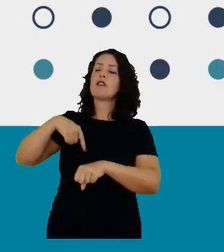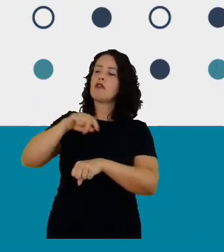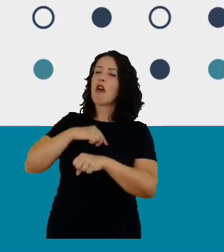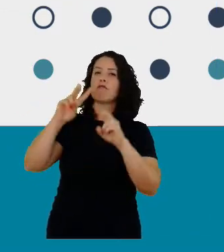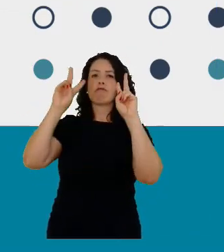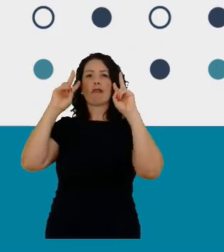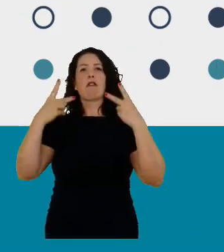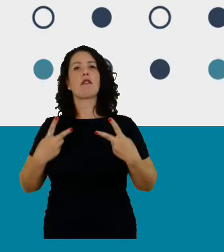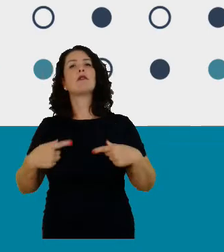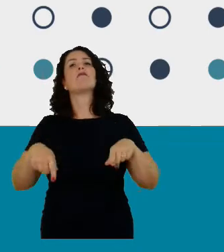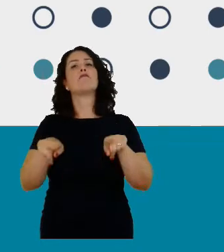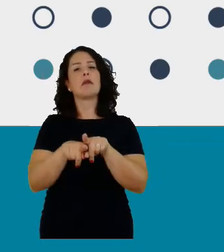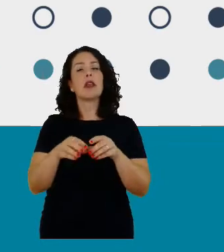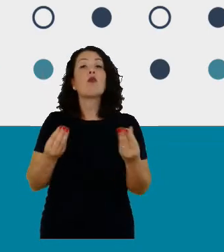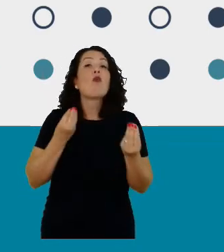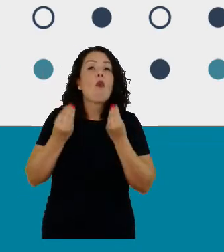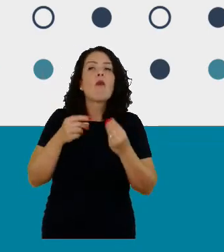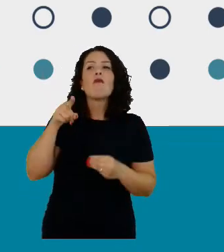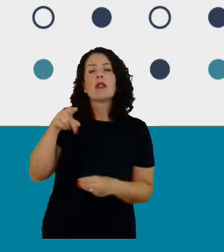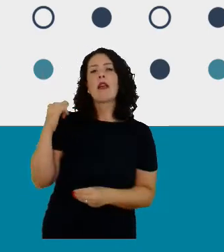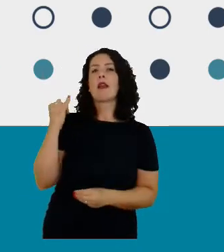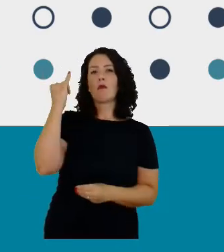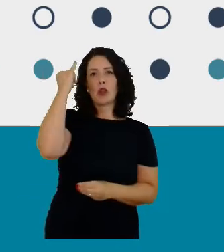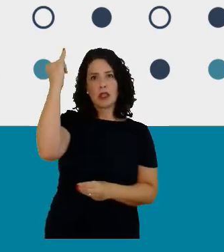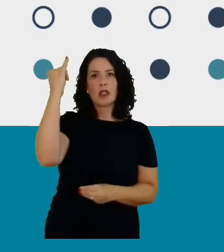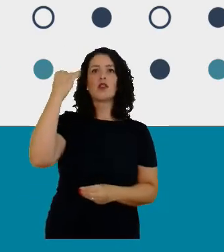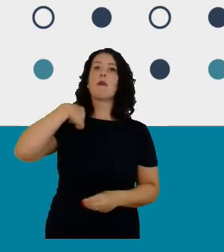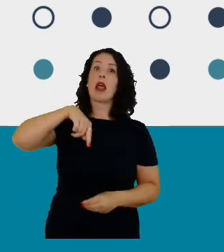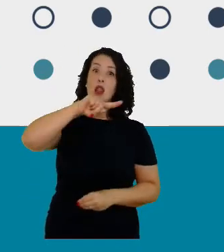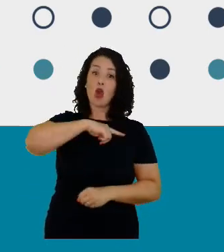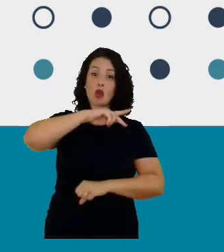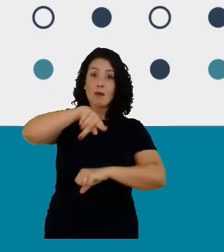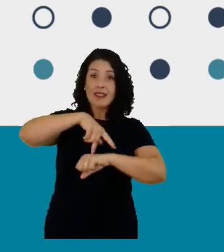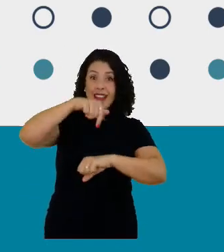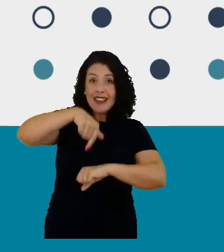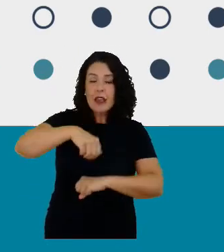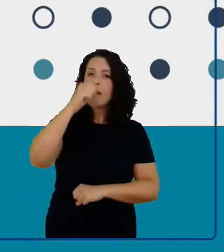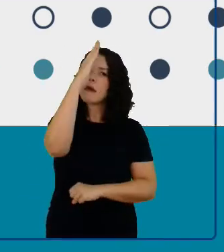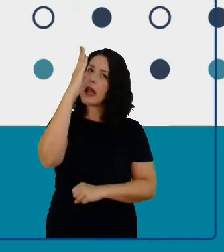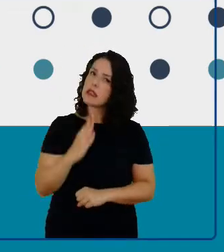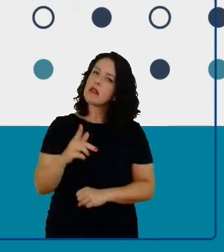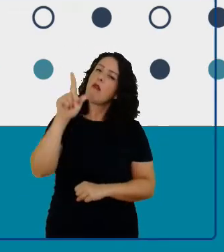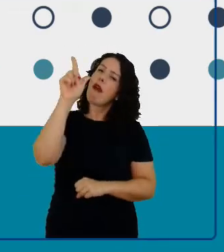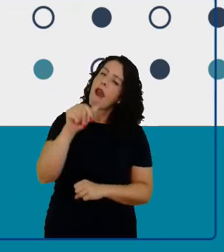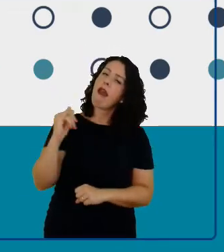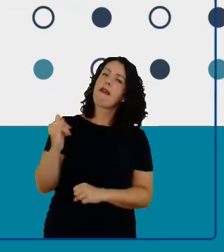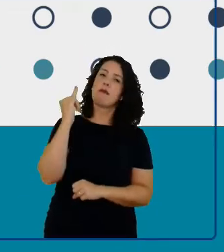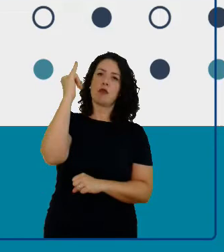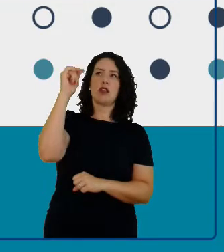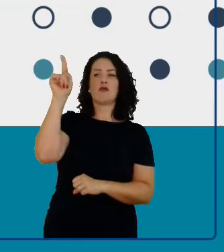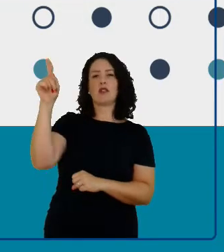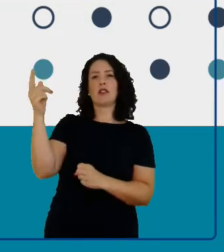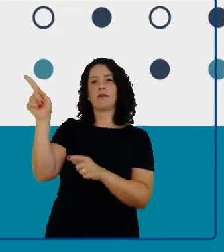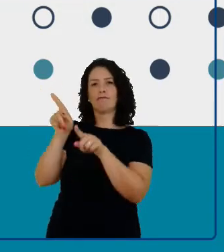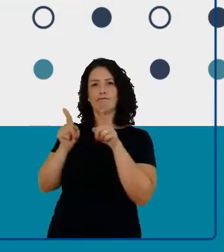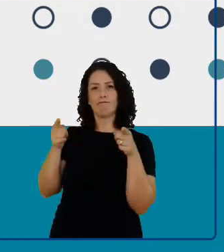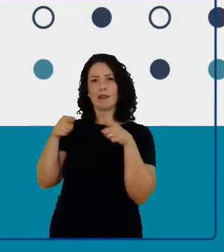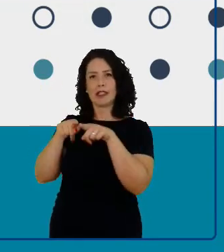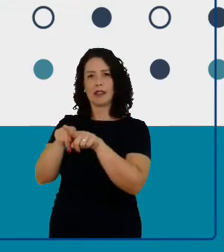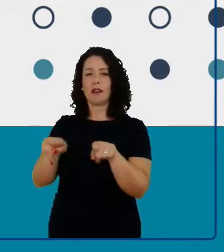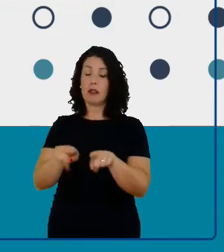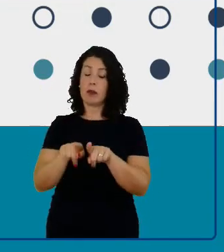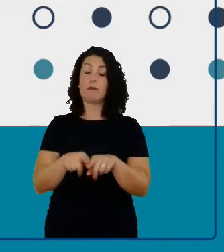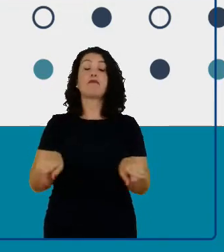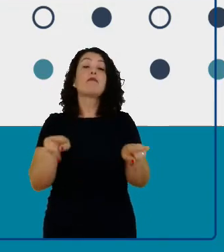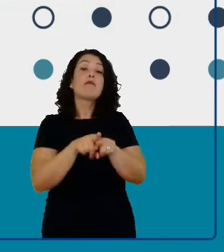agradecer da importância que tem para o nosso país a atuação de vocês. E agradecer à equipe da Flax pelo